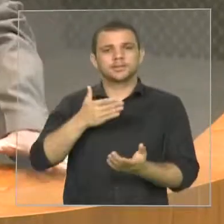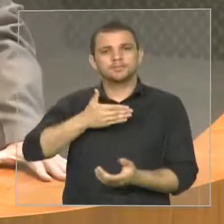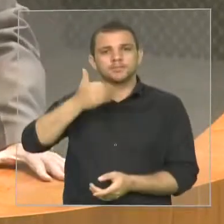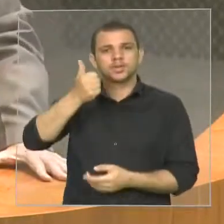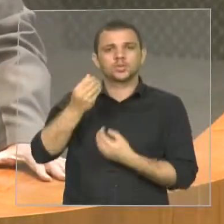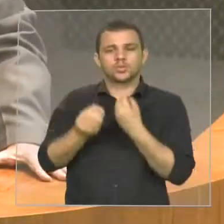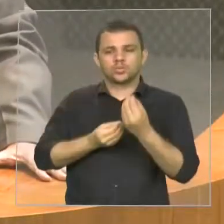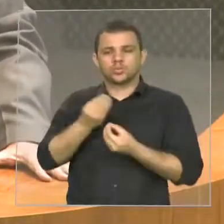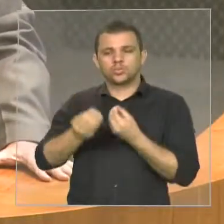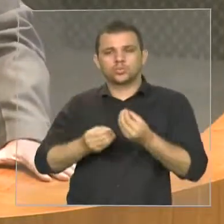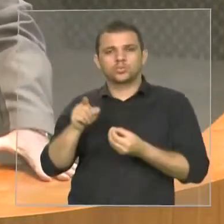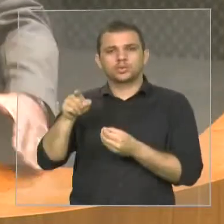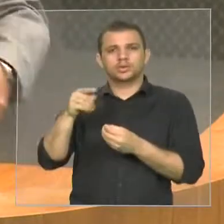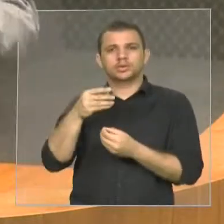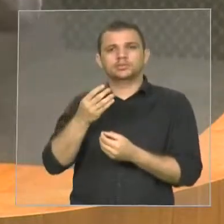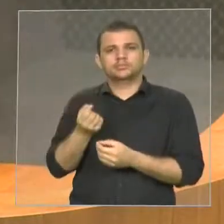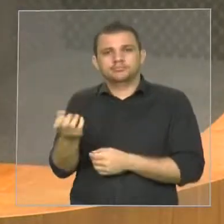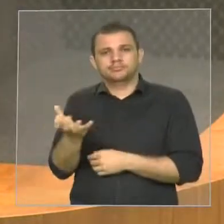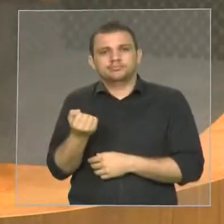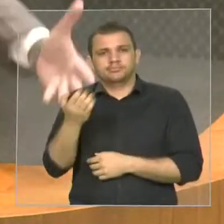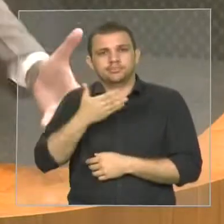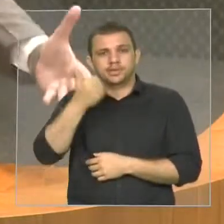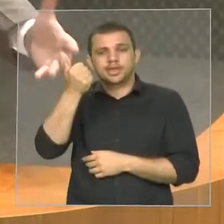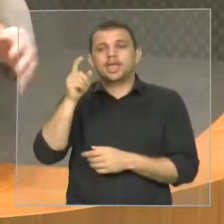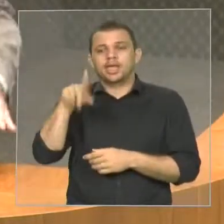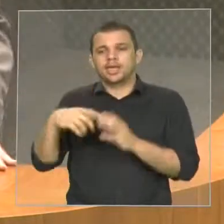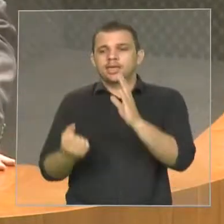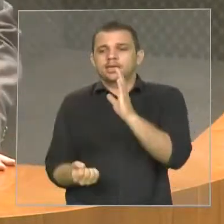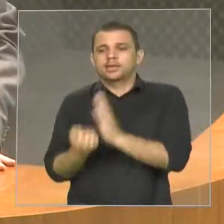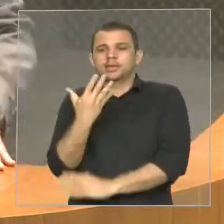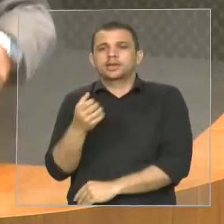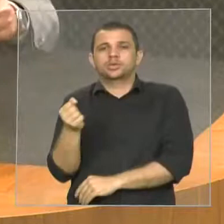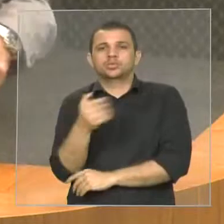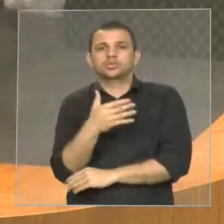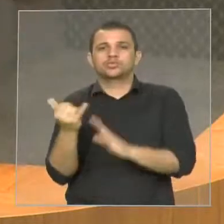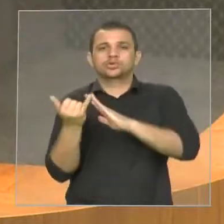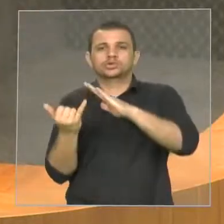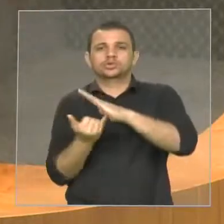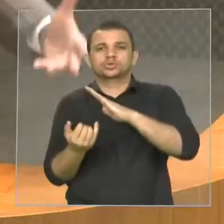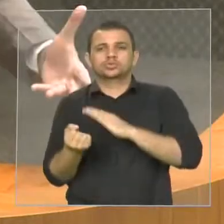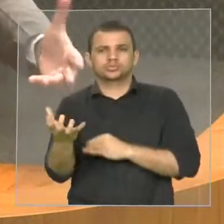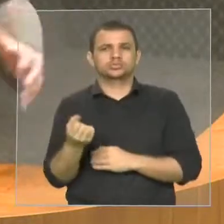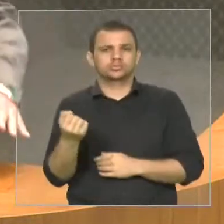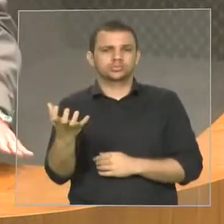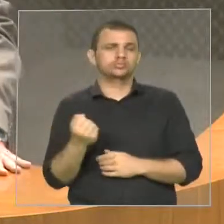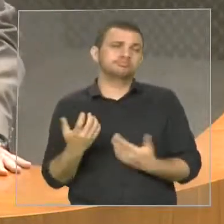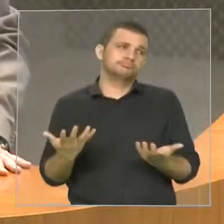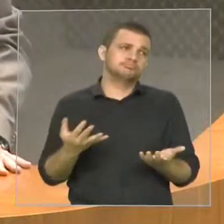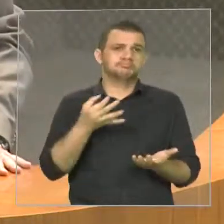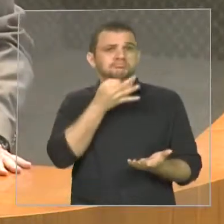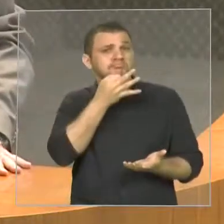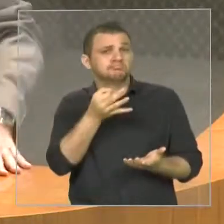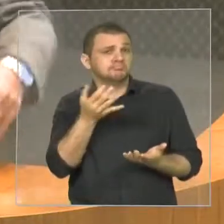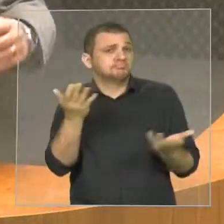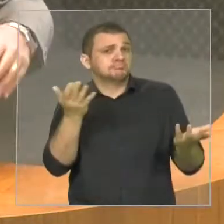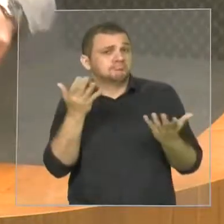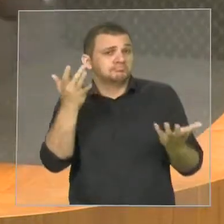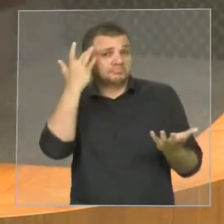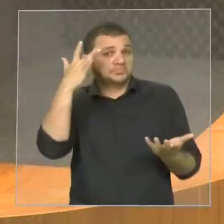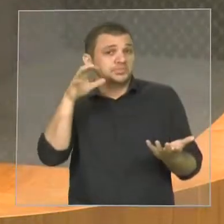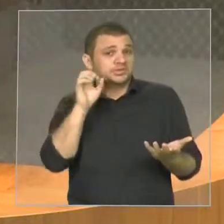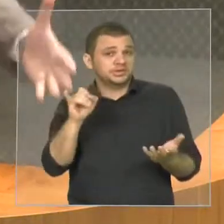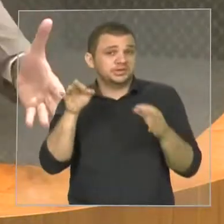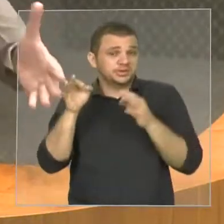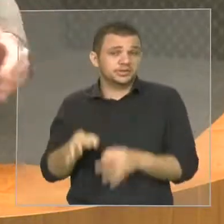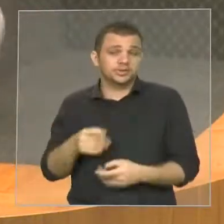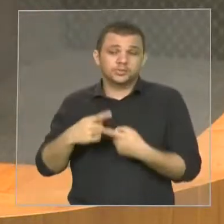Previdência seja a criação de um novo Instituto de Previdência. São mais 150 carros comissionados. Aí você vai criar